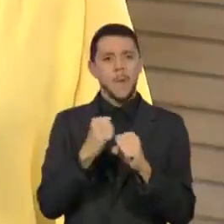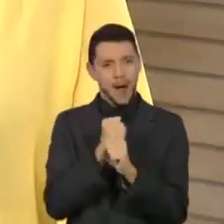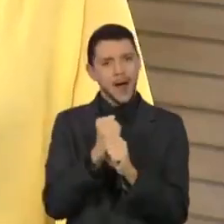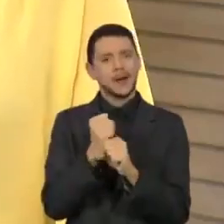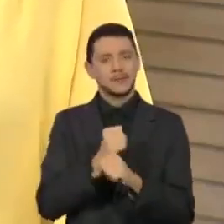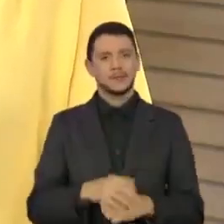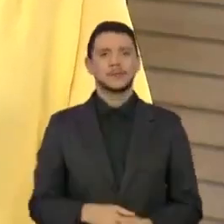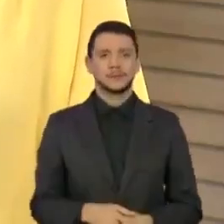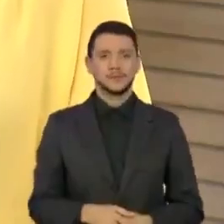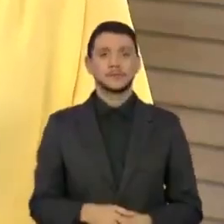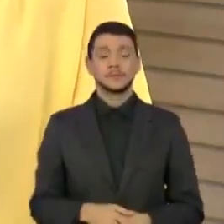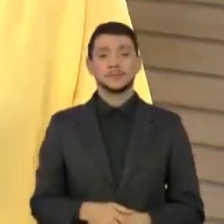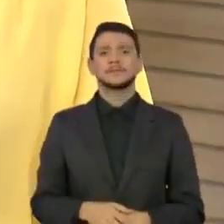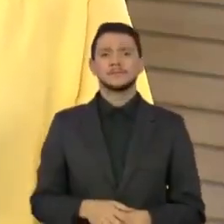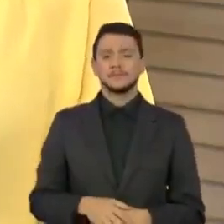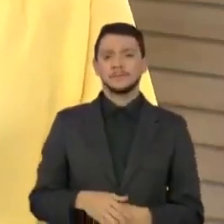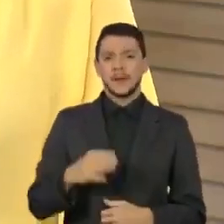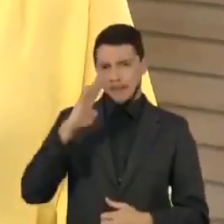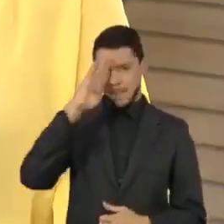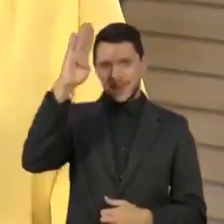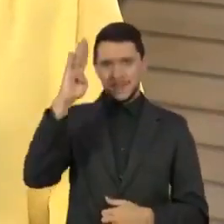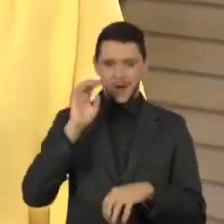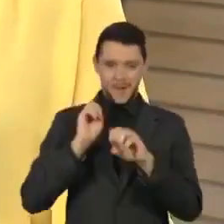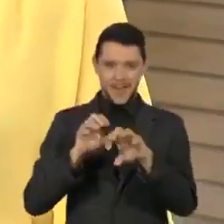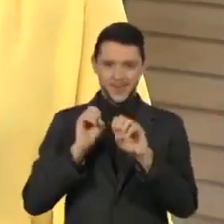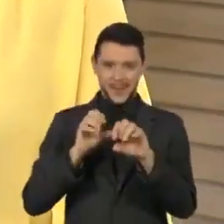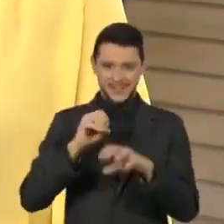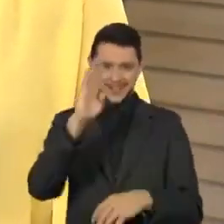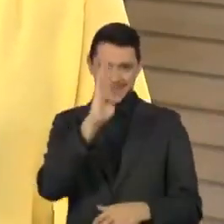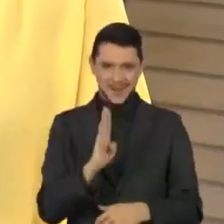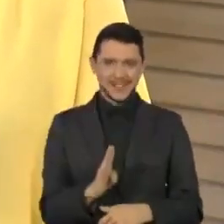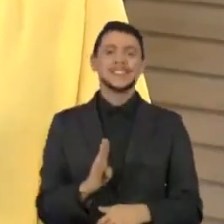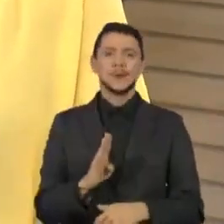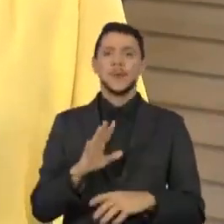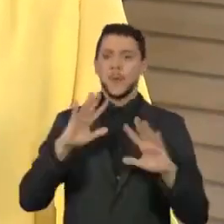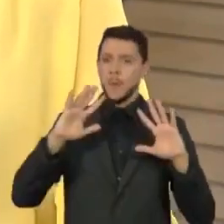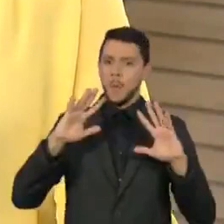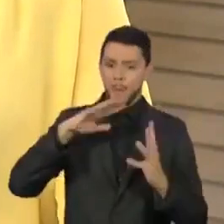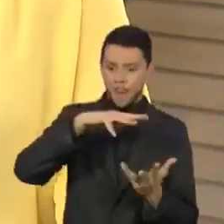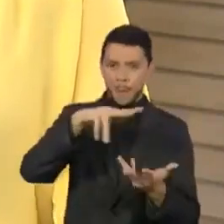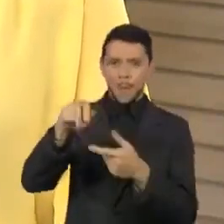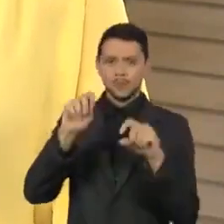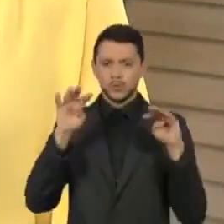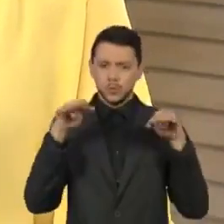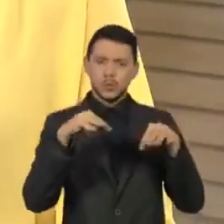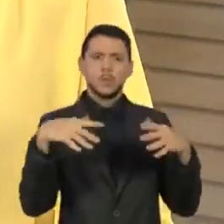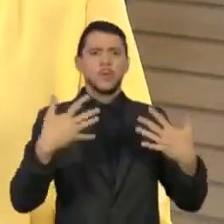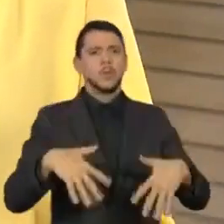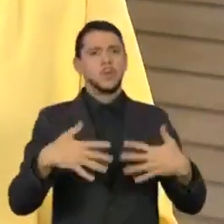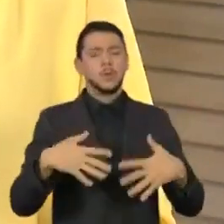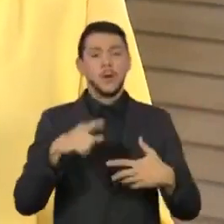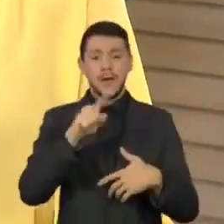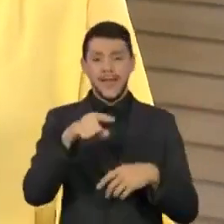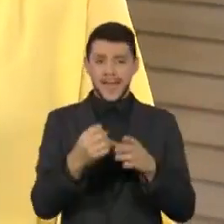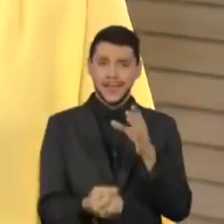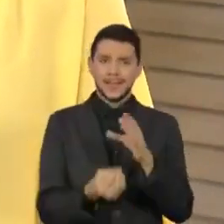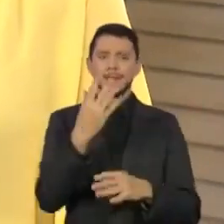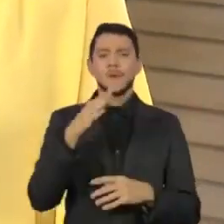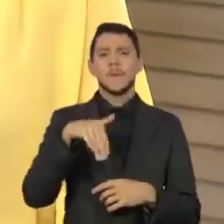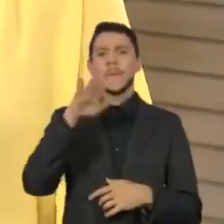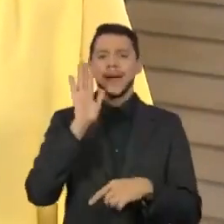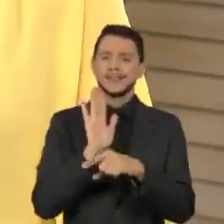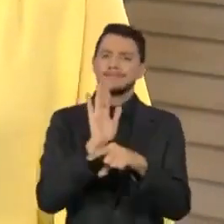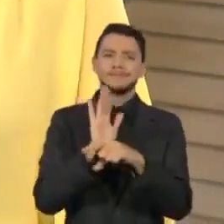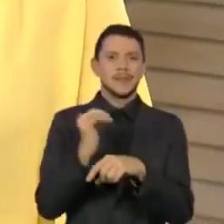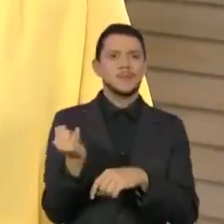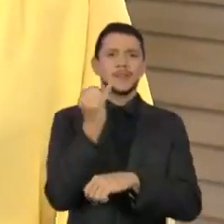O patrono da educação no Brasil é reconhecido no mundo como autor de uma das mais importantes contribuições à